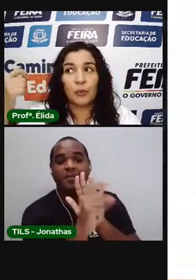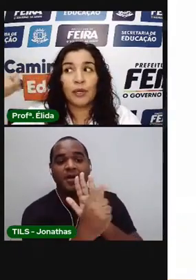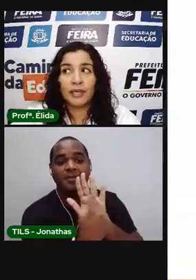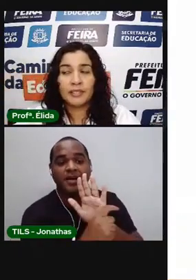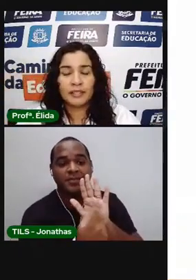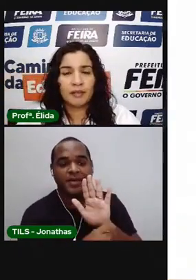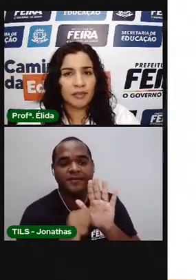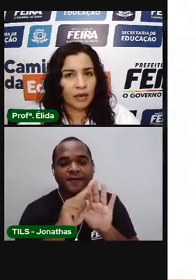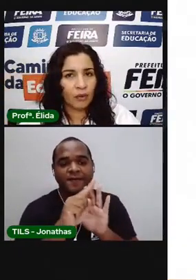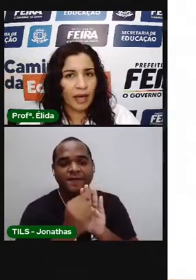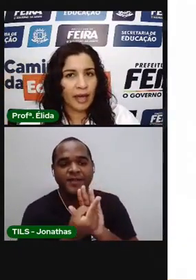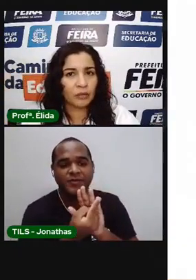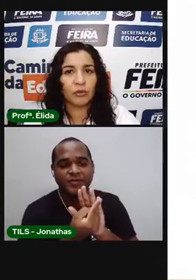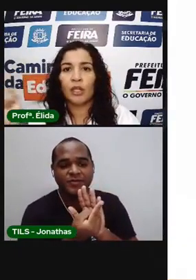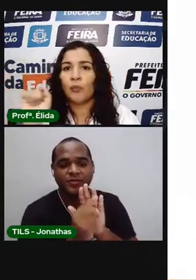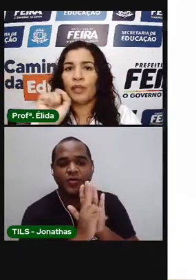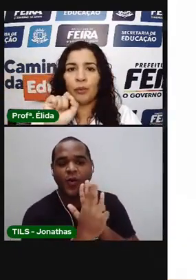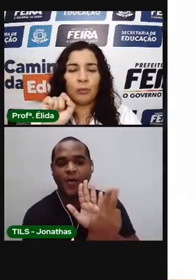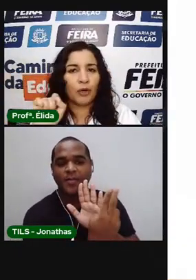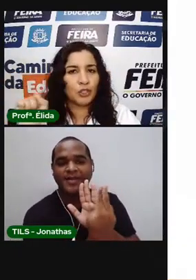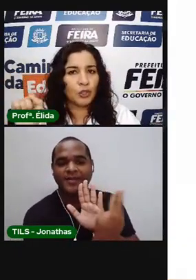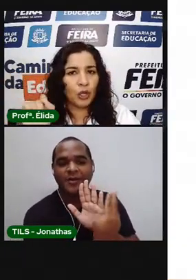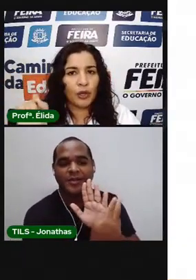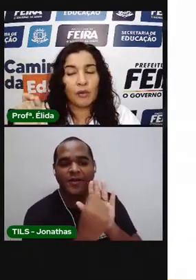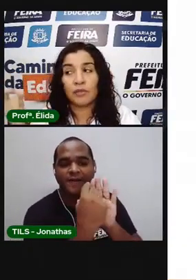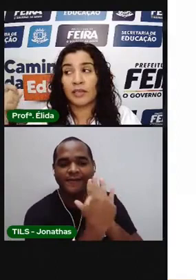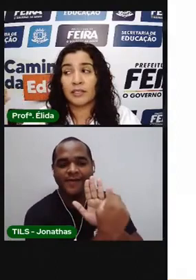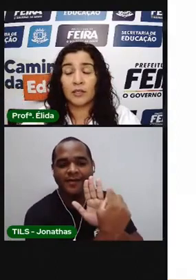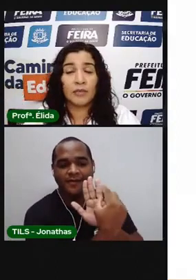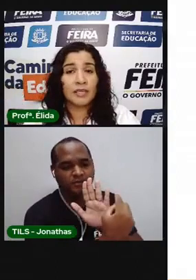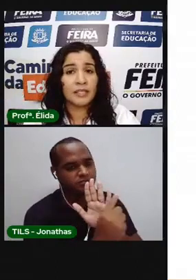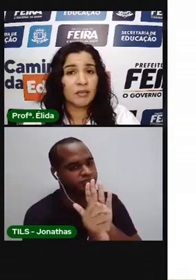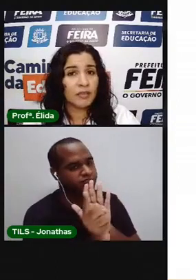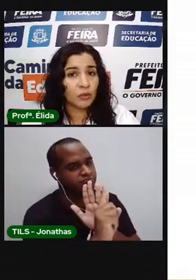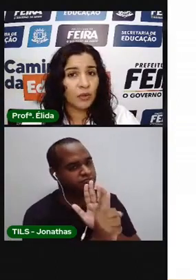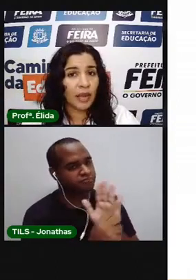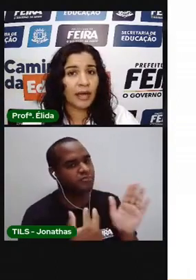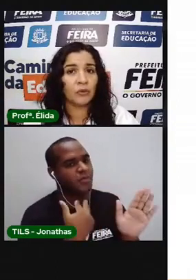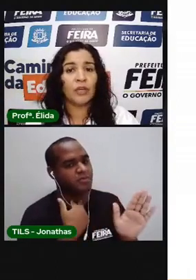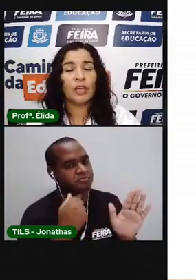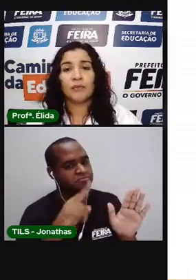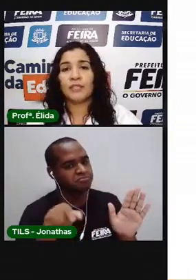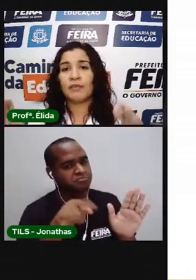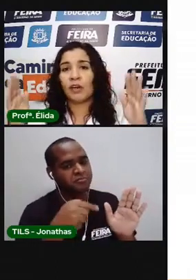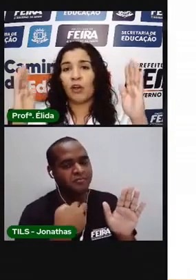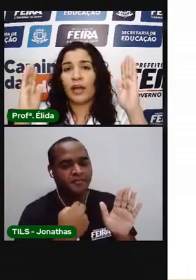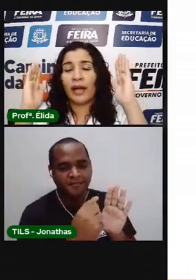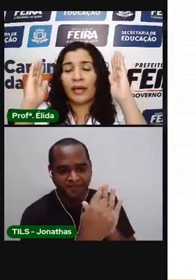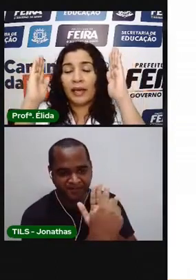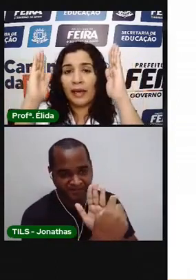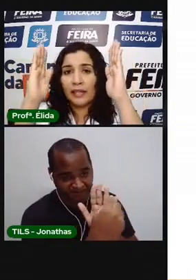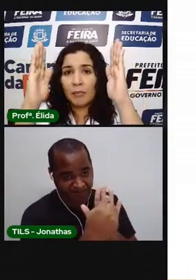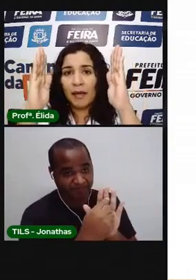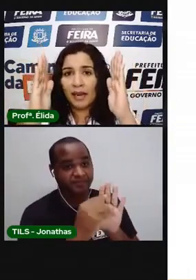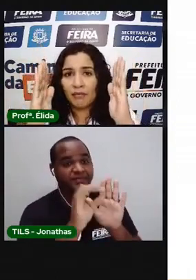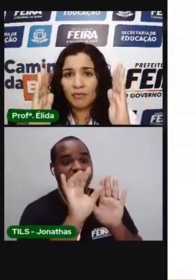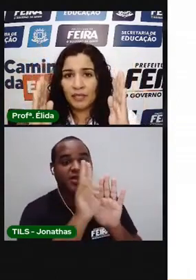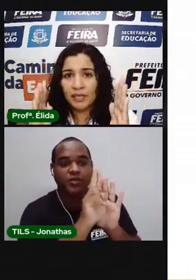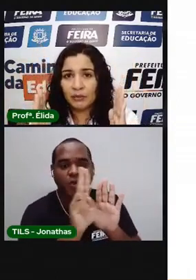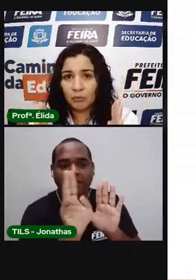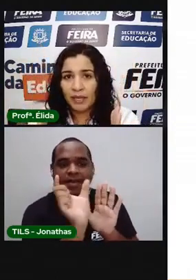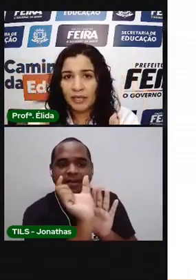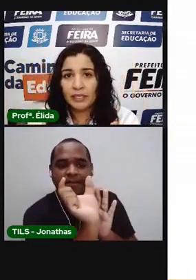vírgula e escrever ao lado. Não pode colocar um tracinho e escrever do lado. Você vai colocar cada